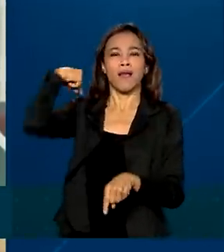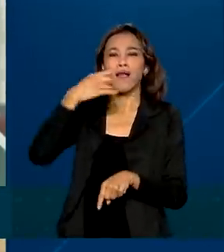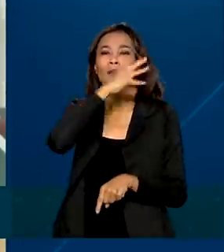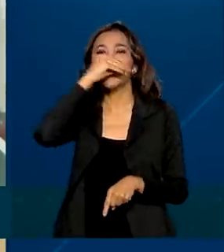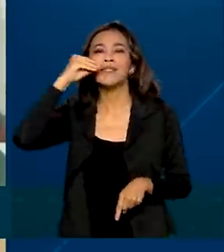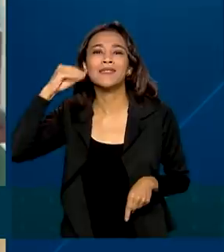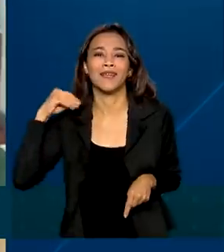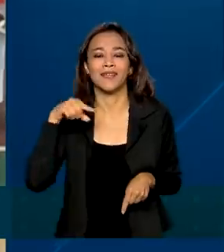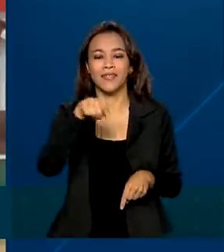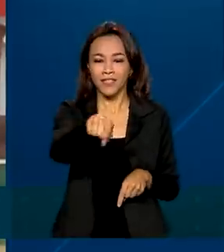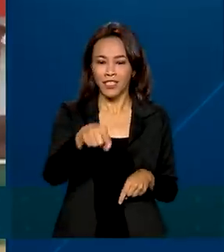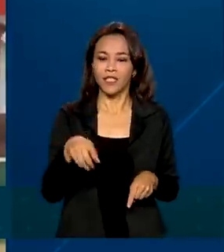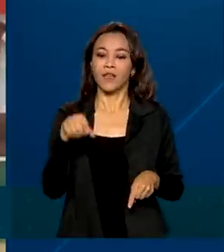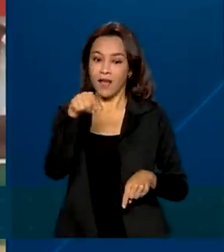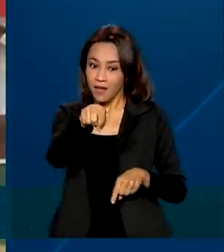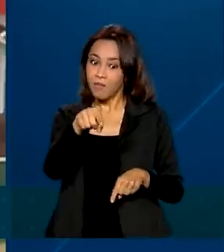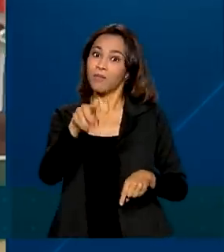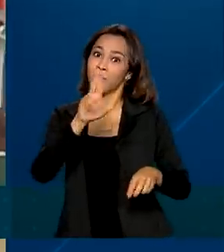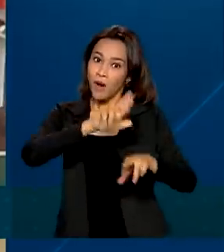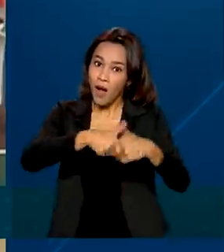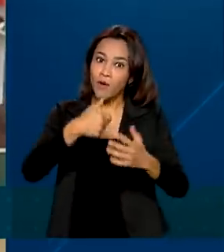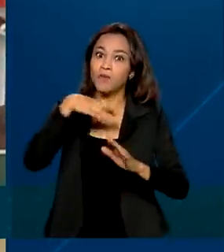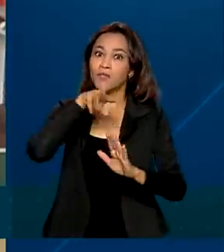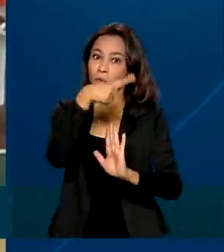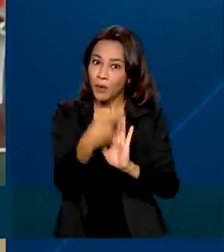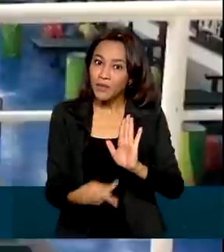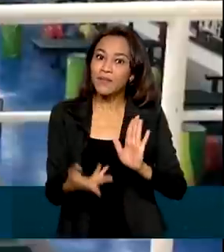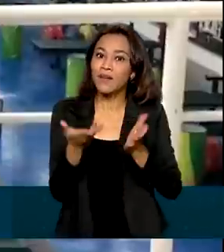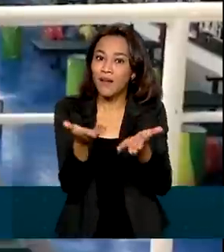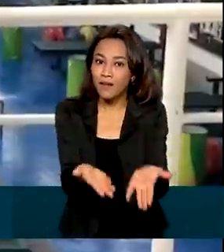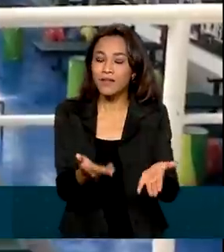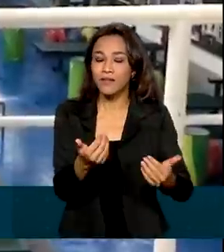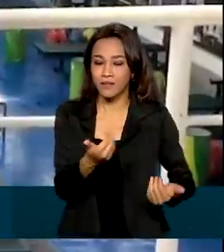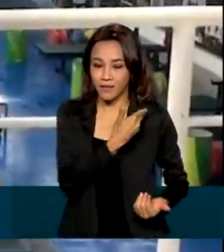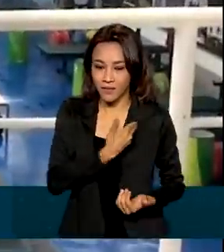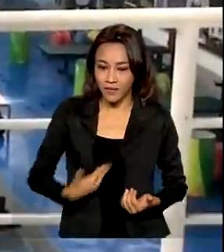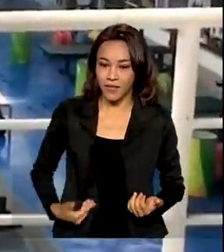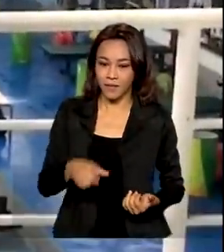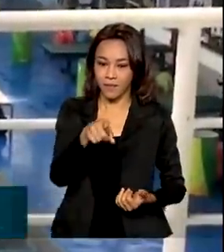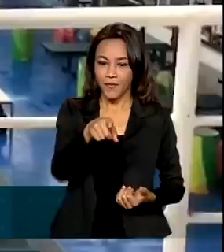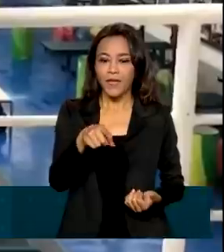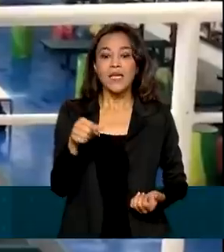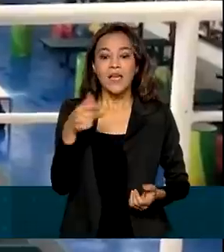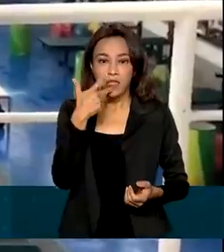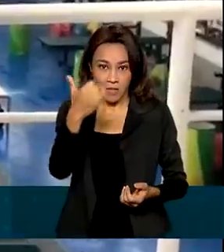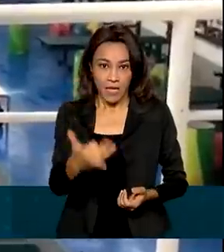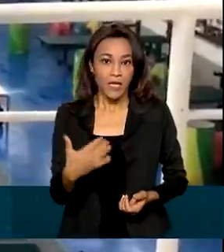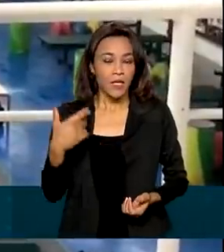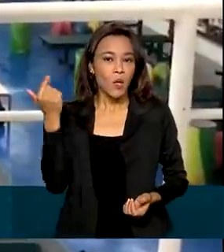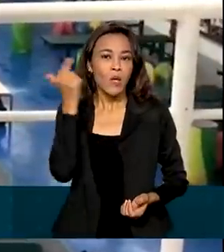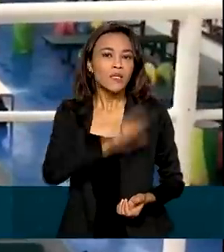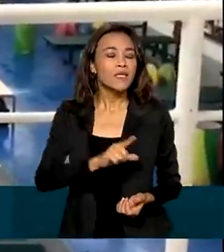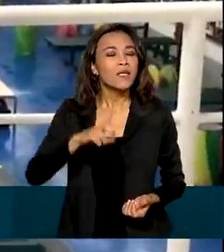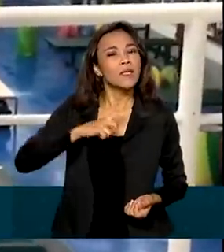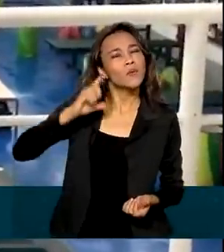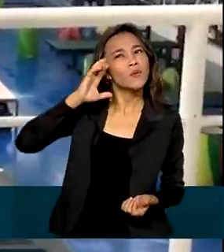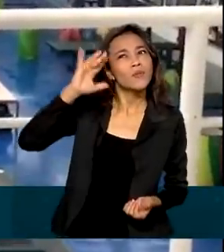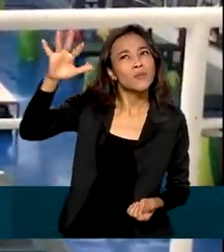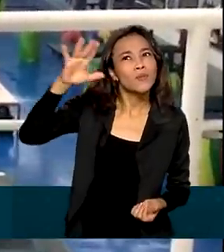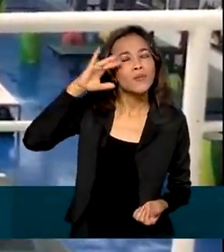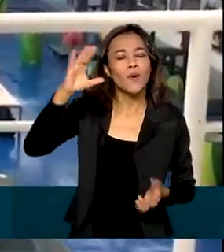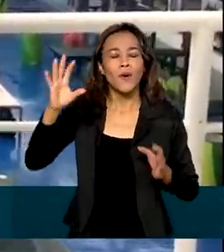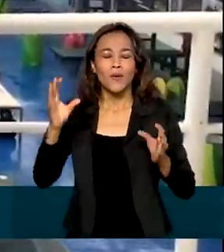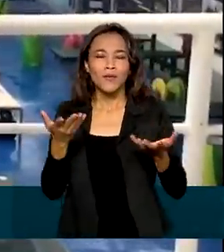projeto Forças no Esporte. Isso possibilita que as crianças tenham sonhos, tenham uma perspectiva e